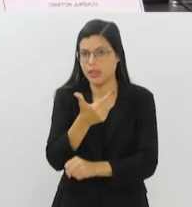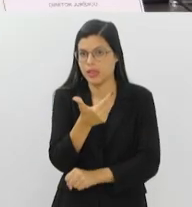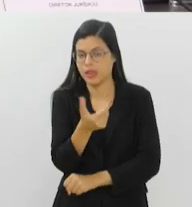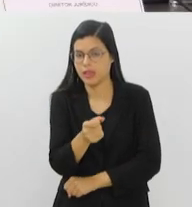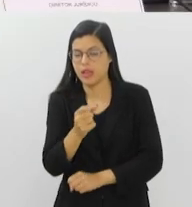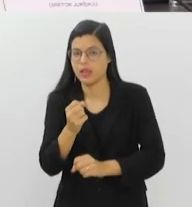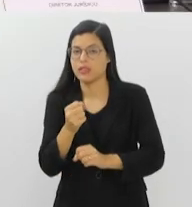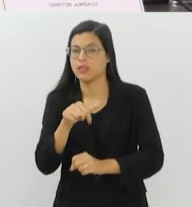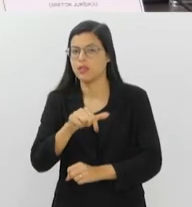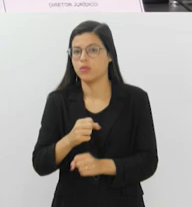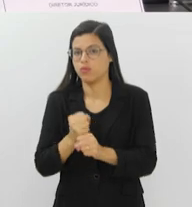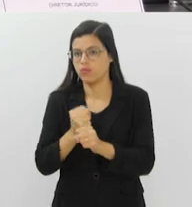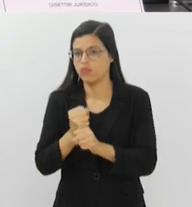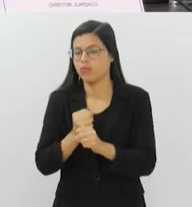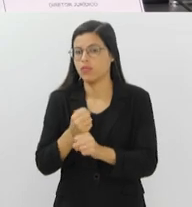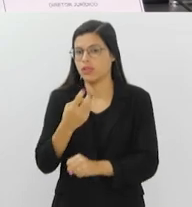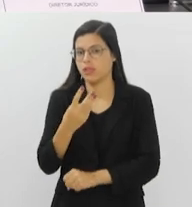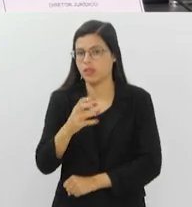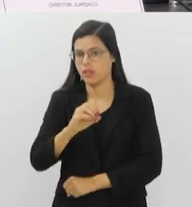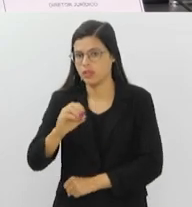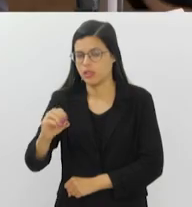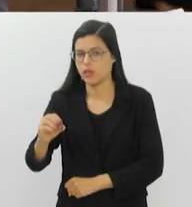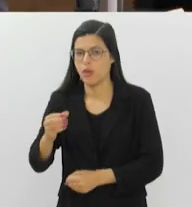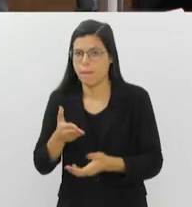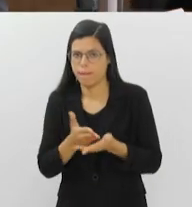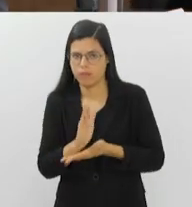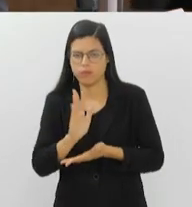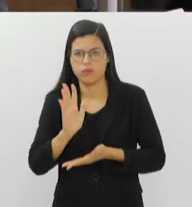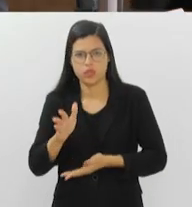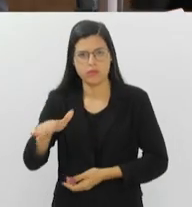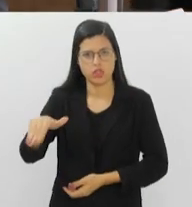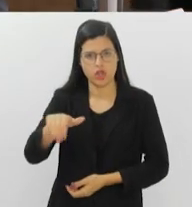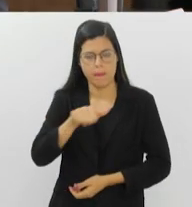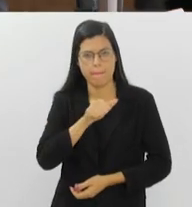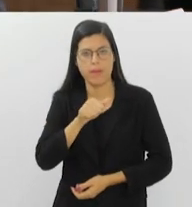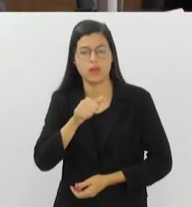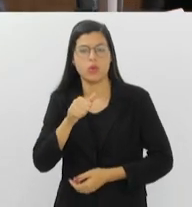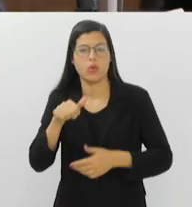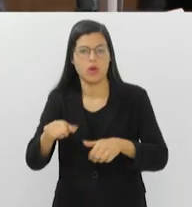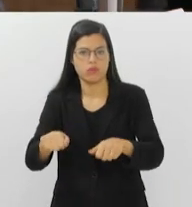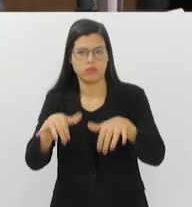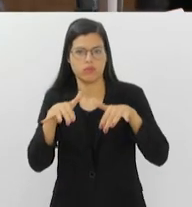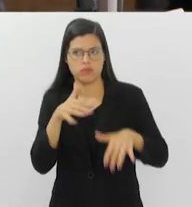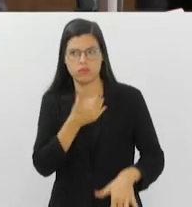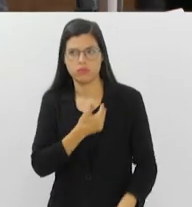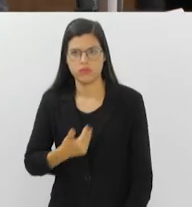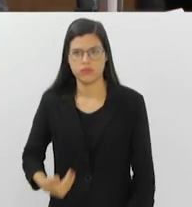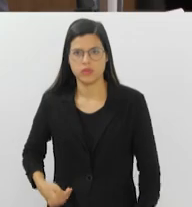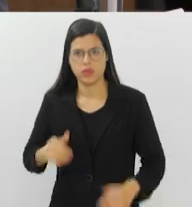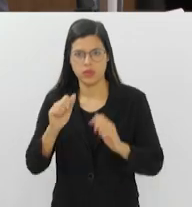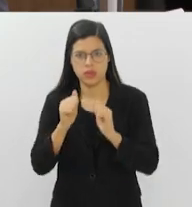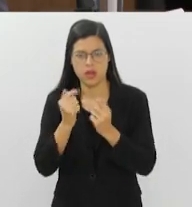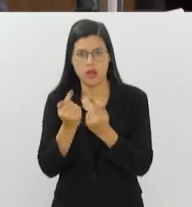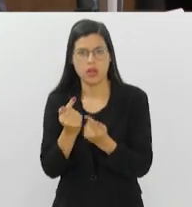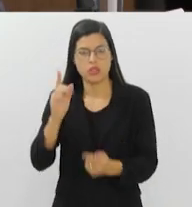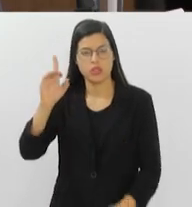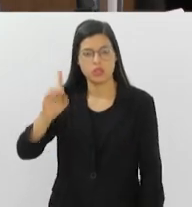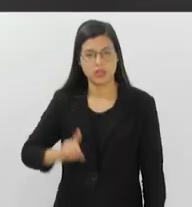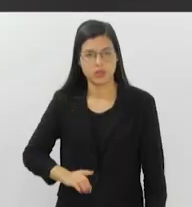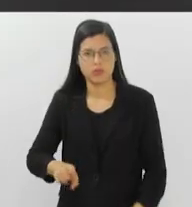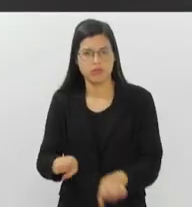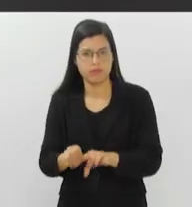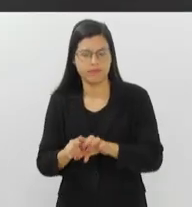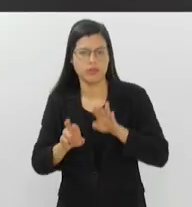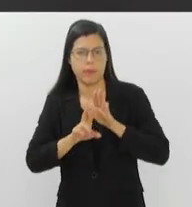300 aprovados já foram convocados. Em audiência pública na Alerj, diretores do fundo e uma representante da